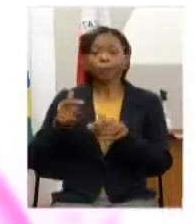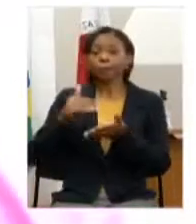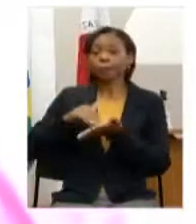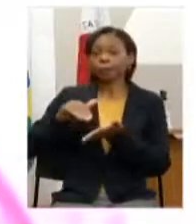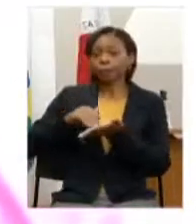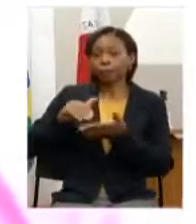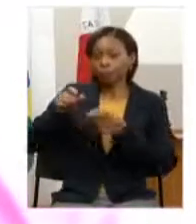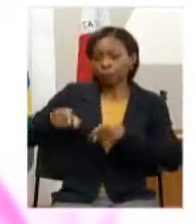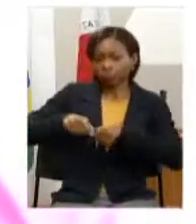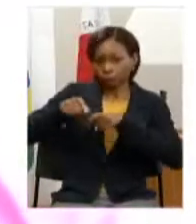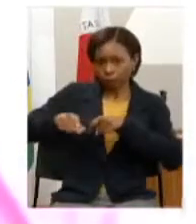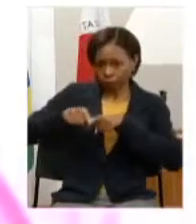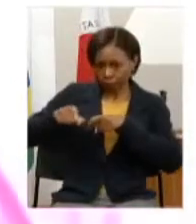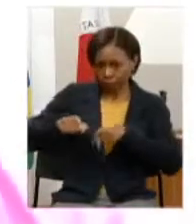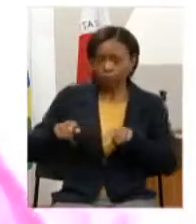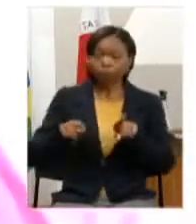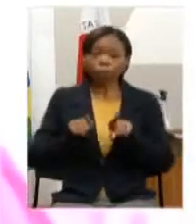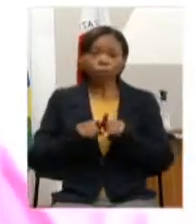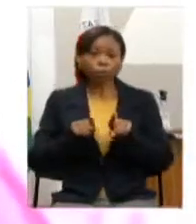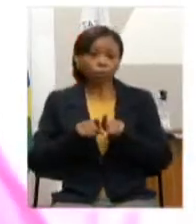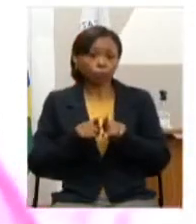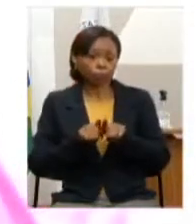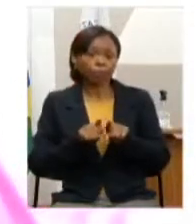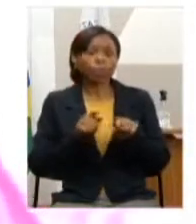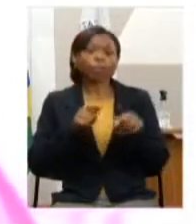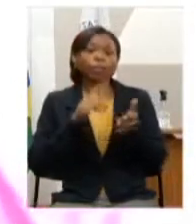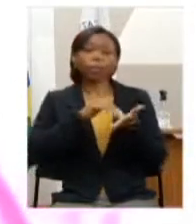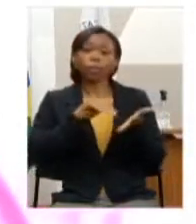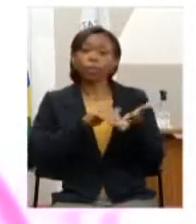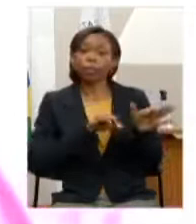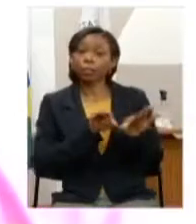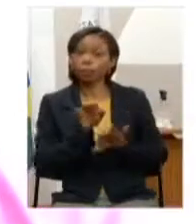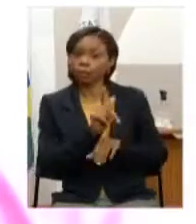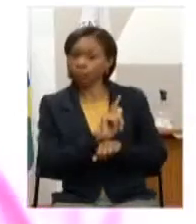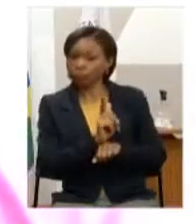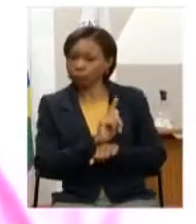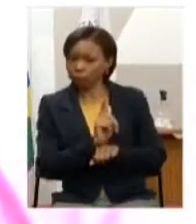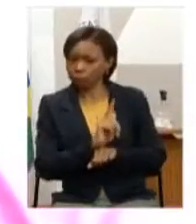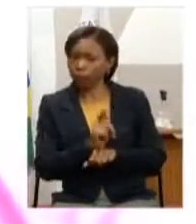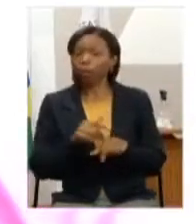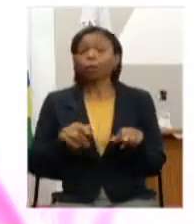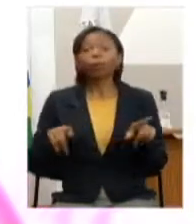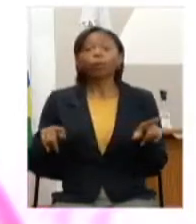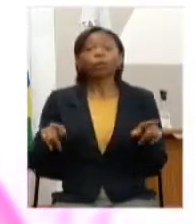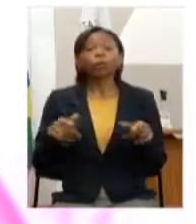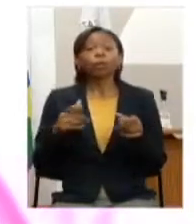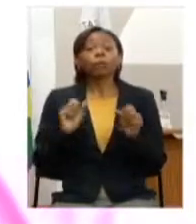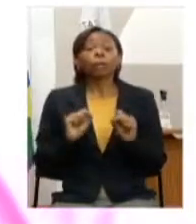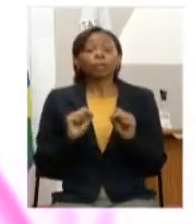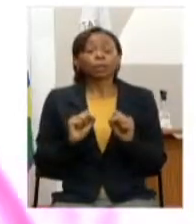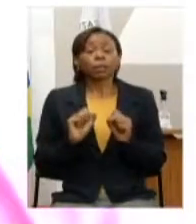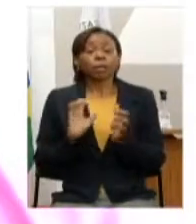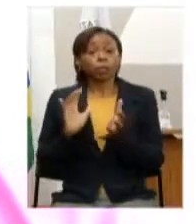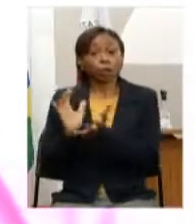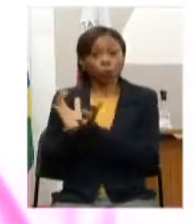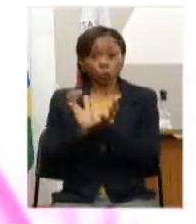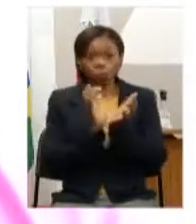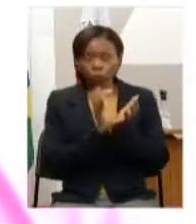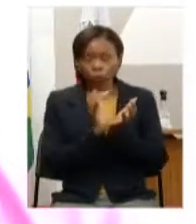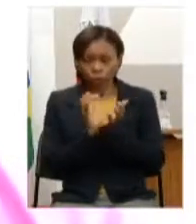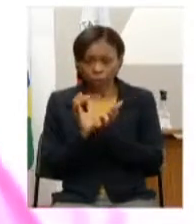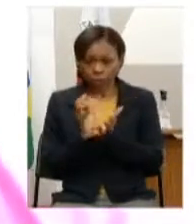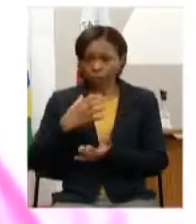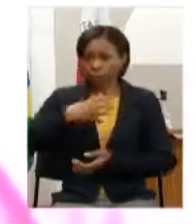Abastecimento CEAPA da Secretaria de Estado de Planejamento e Gestão CEPLAG da Comissão de Educação Ciência e